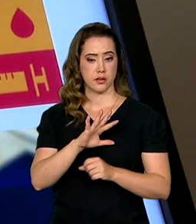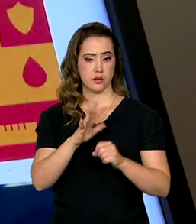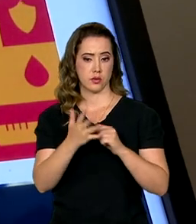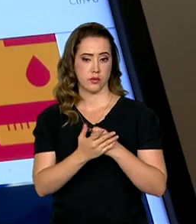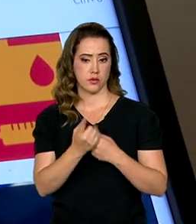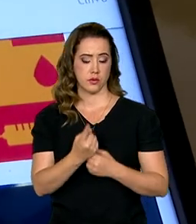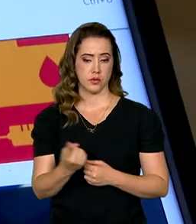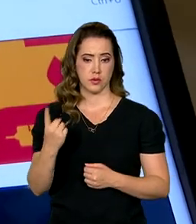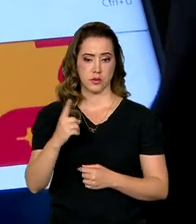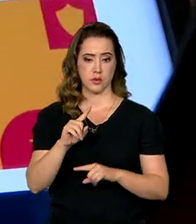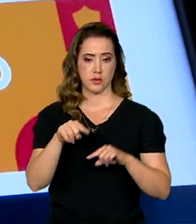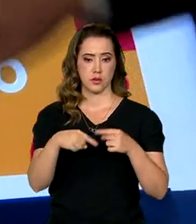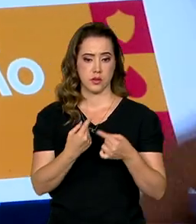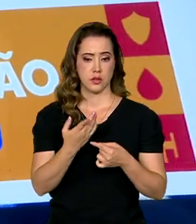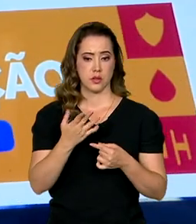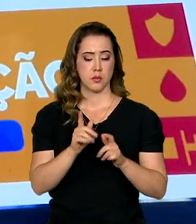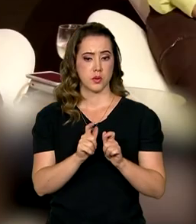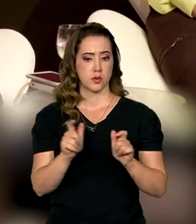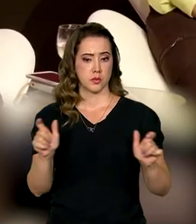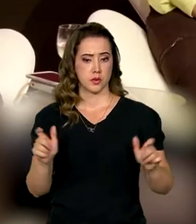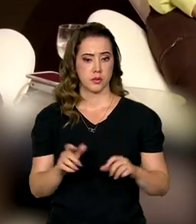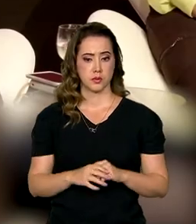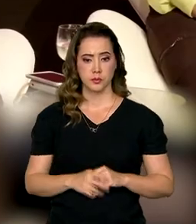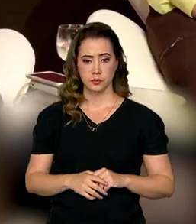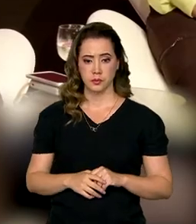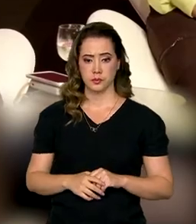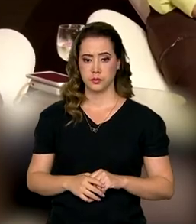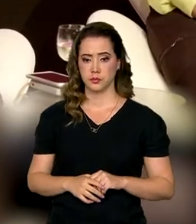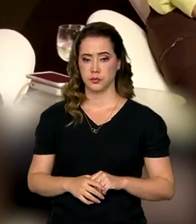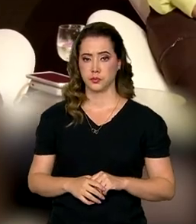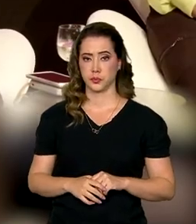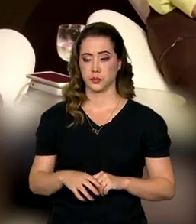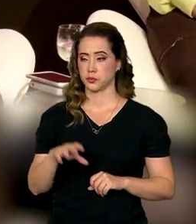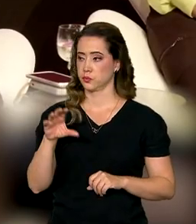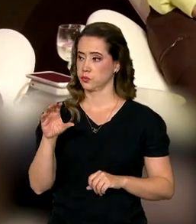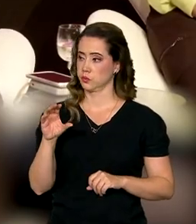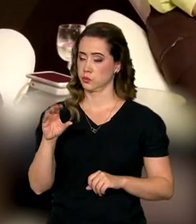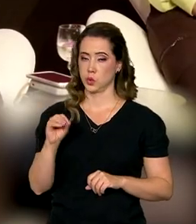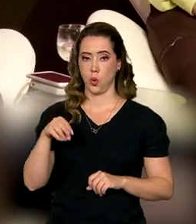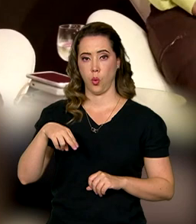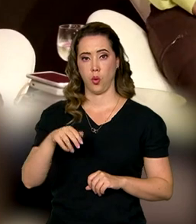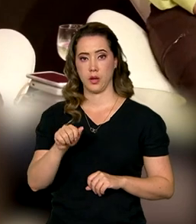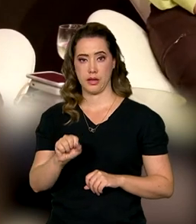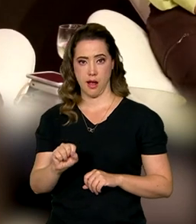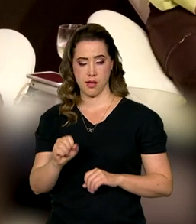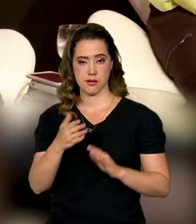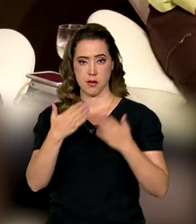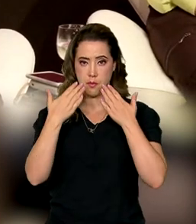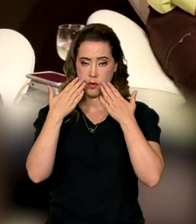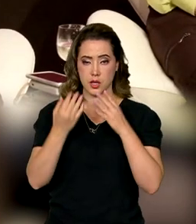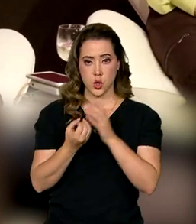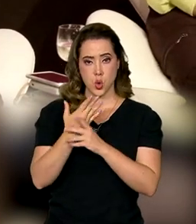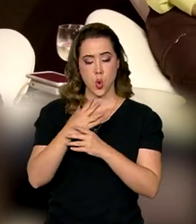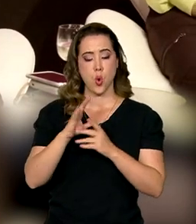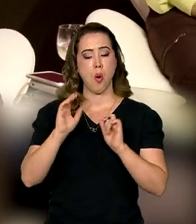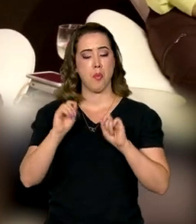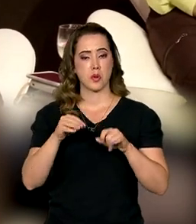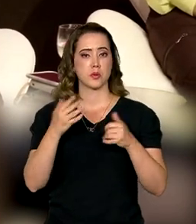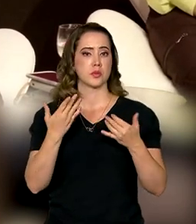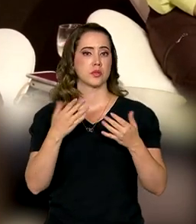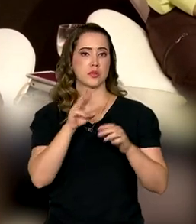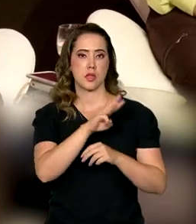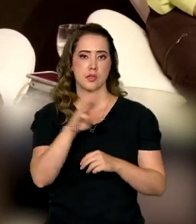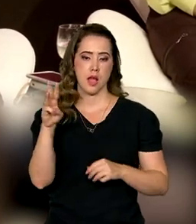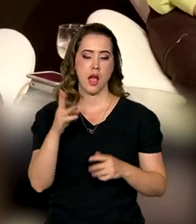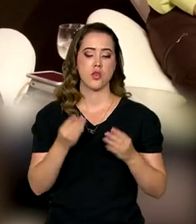Covid e em seguida ampliado. O CONAS criou uma governança de dados e apresentou à sociedade e aos órgãos de